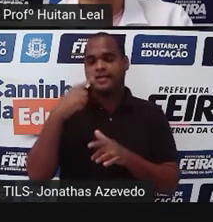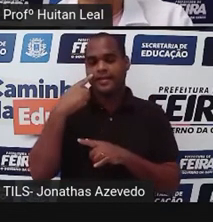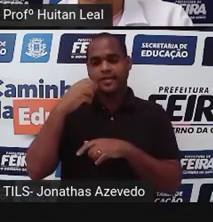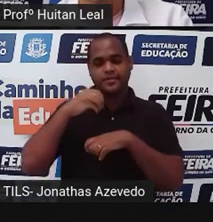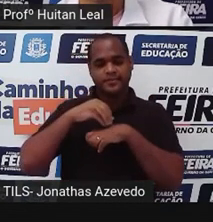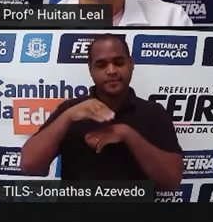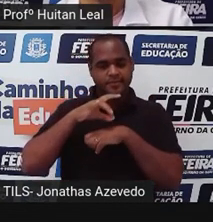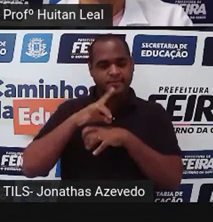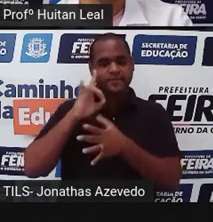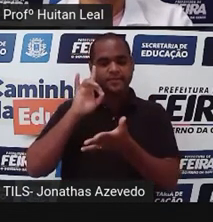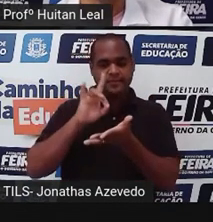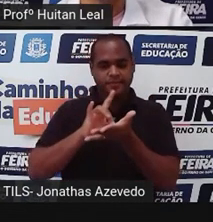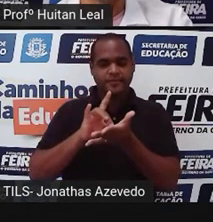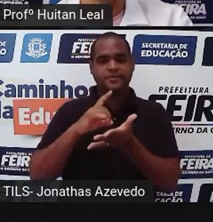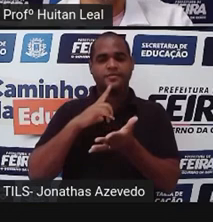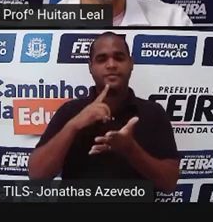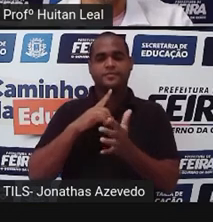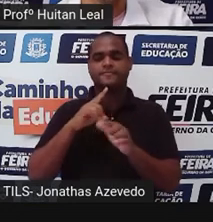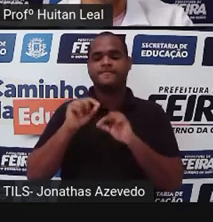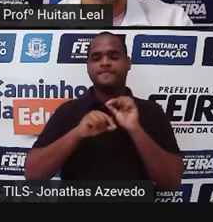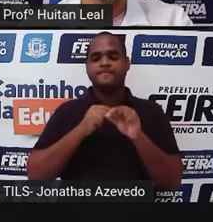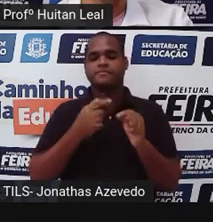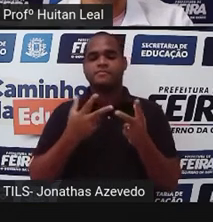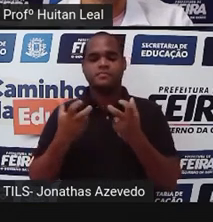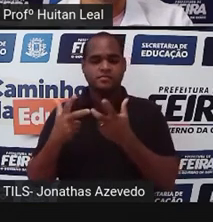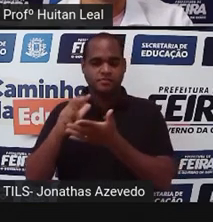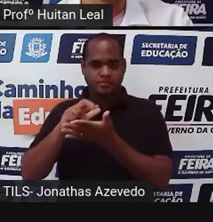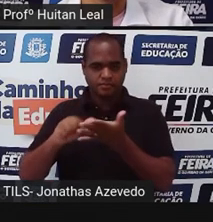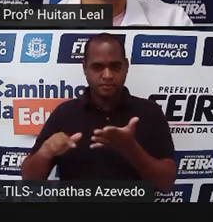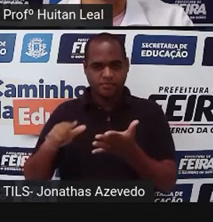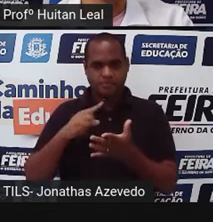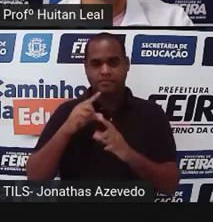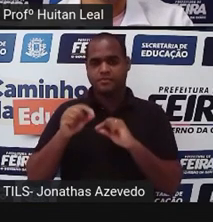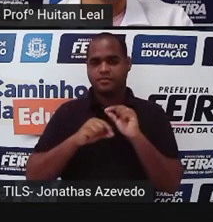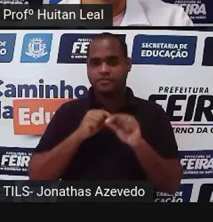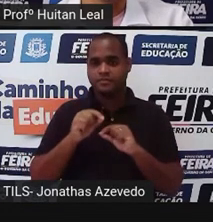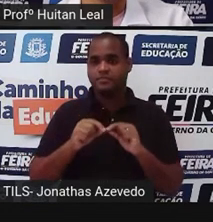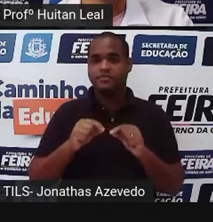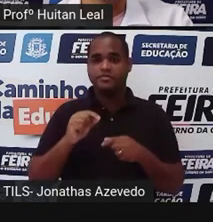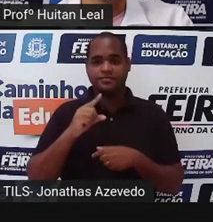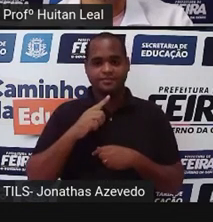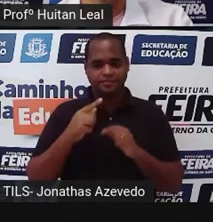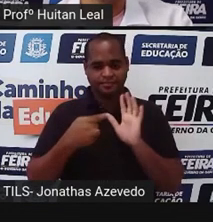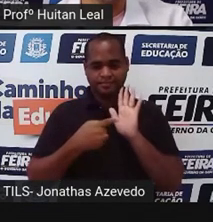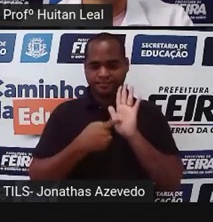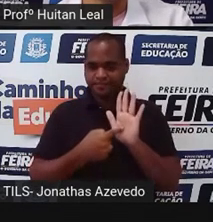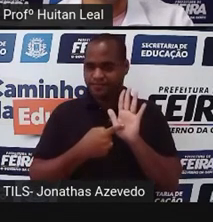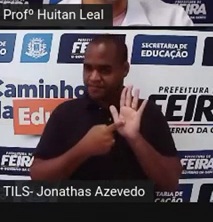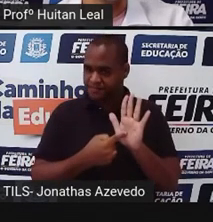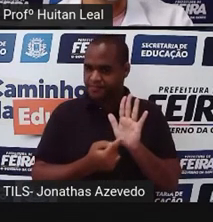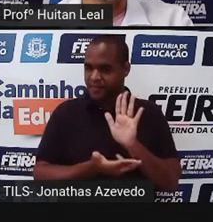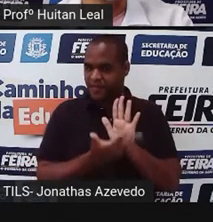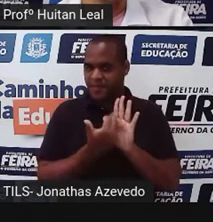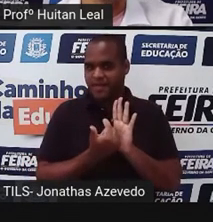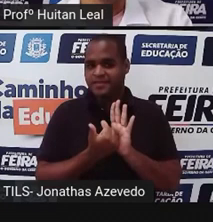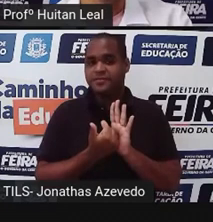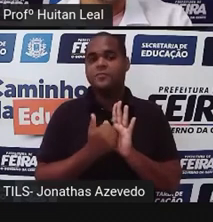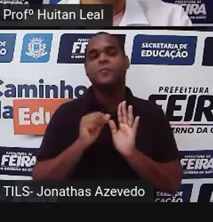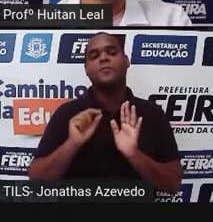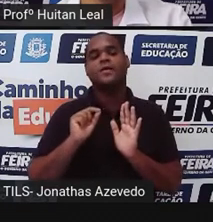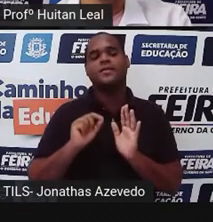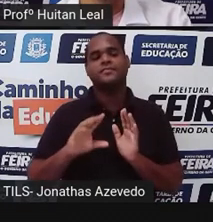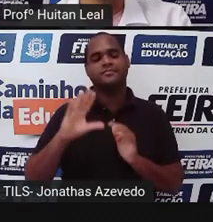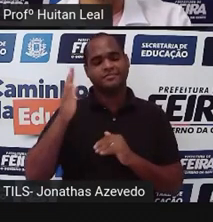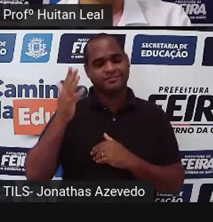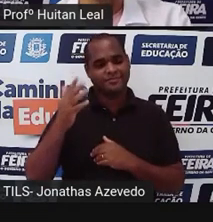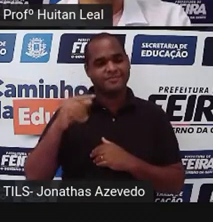fictício, vocês já perceberam nas imagens que eu mostrei há poucos o que é que acontece. O